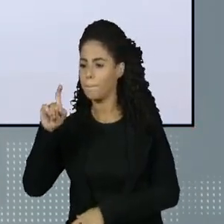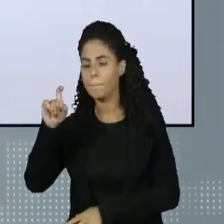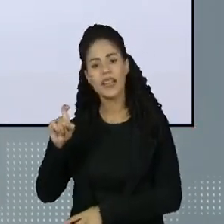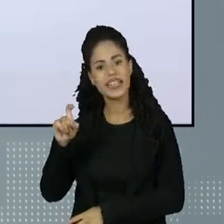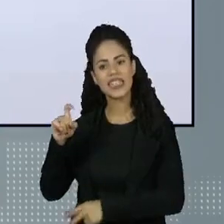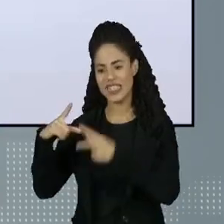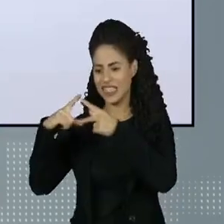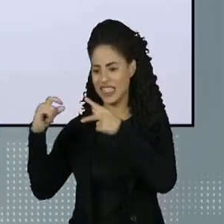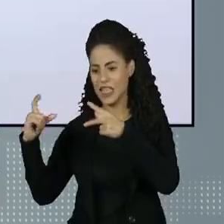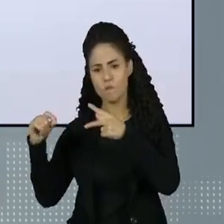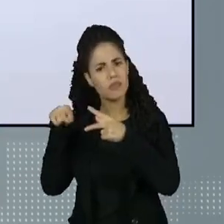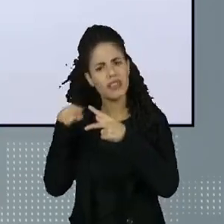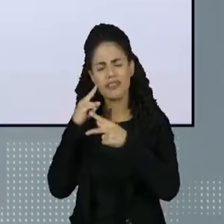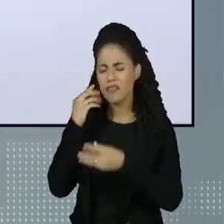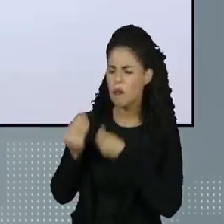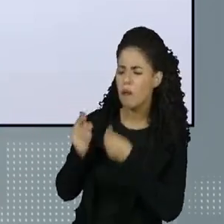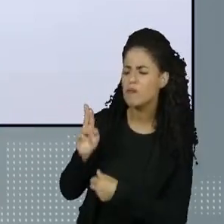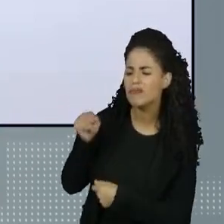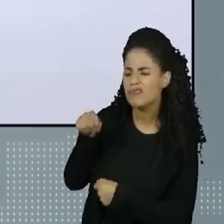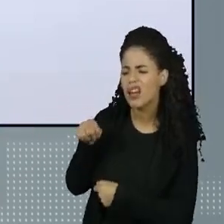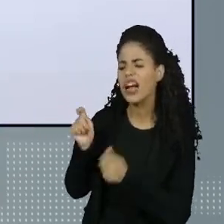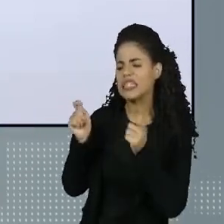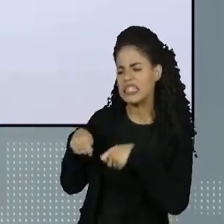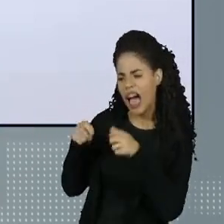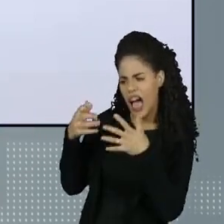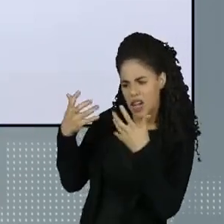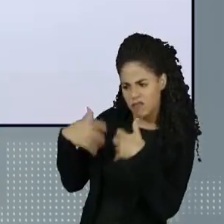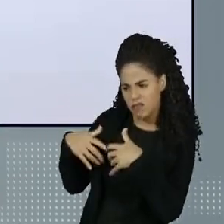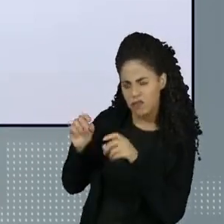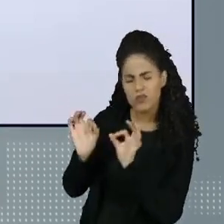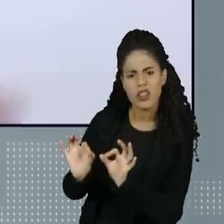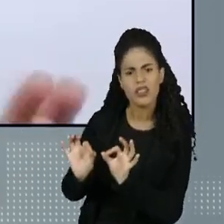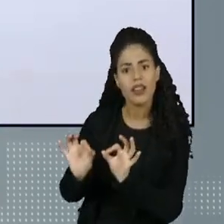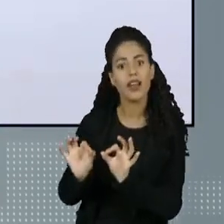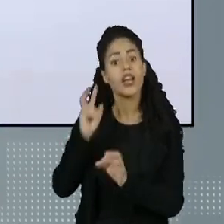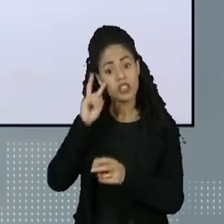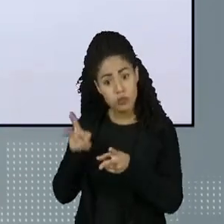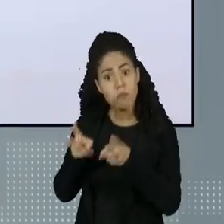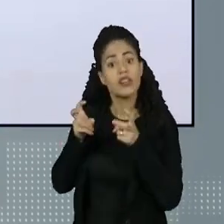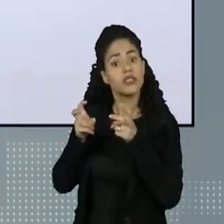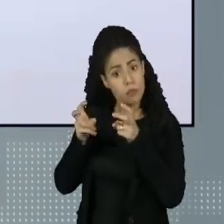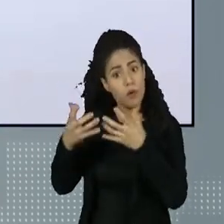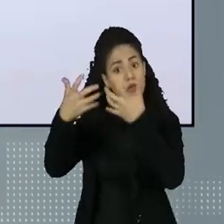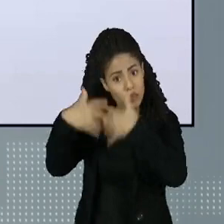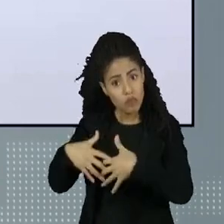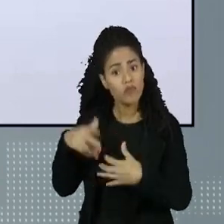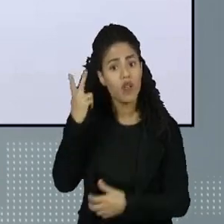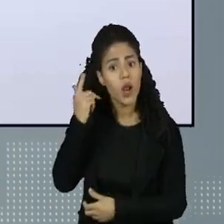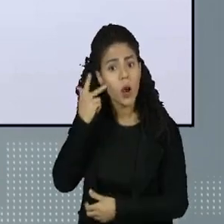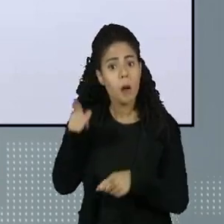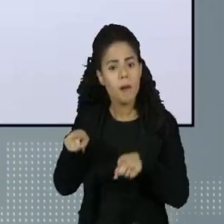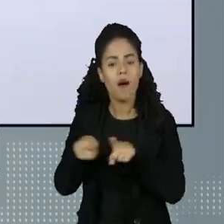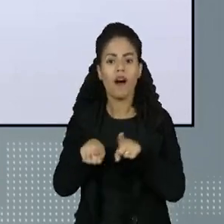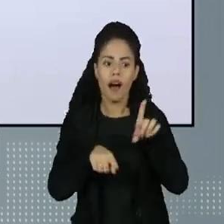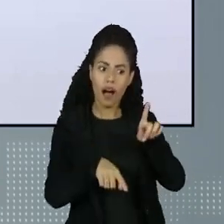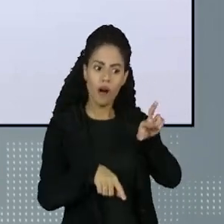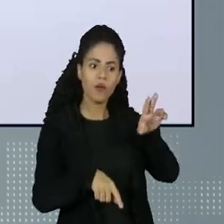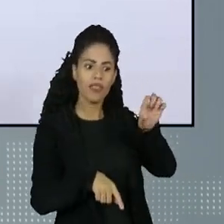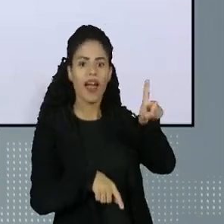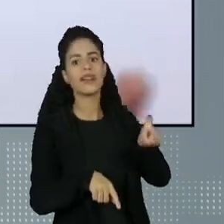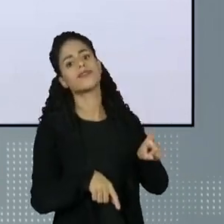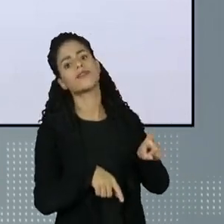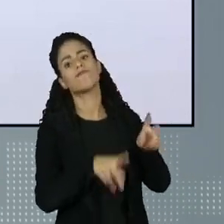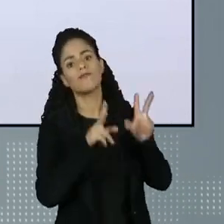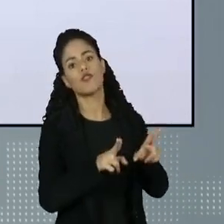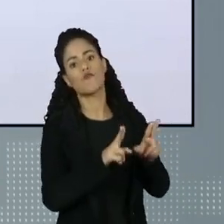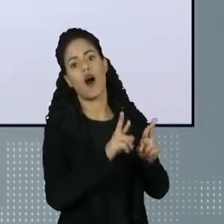muito como ia ser utilizado, se realmente ia funcionar ou não, o a gente viu que até num curto espaço de tempo acabou sendo aplicado